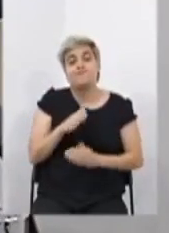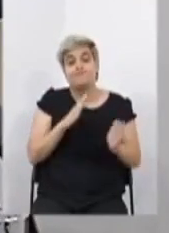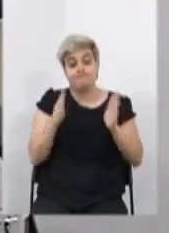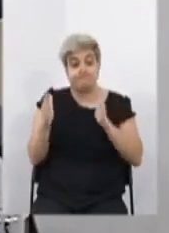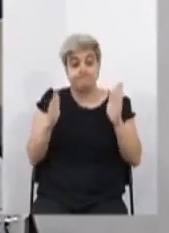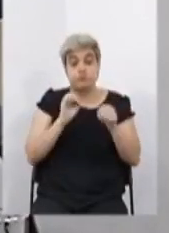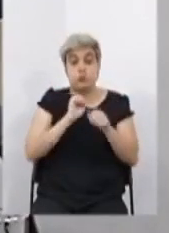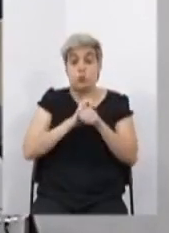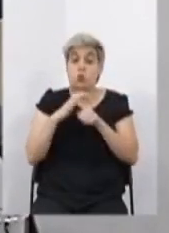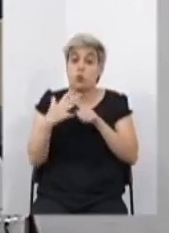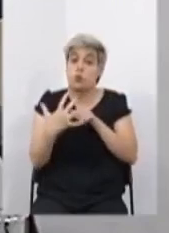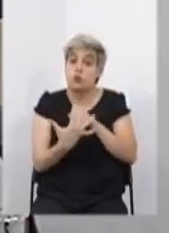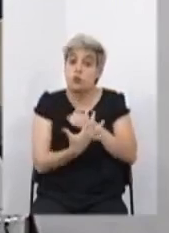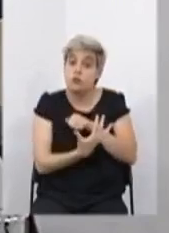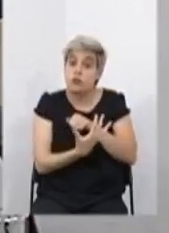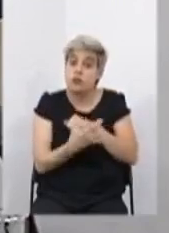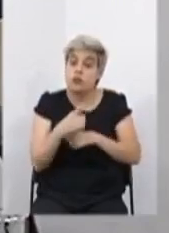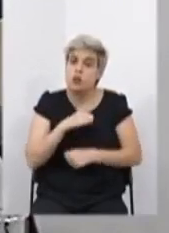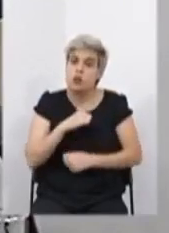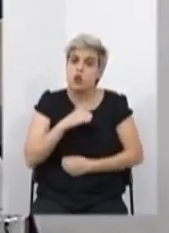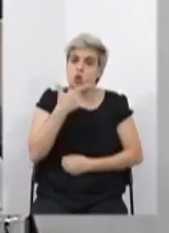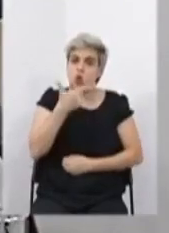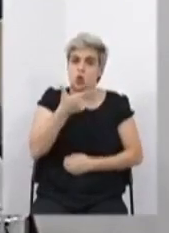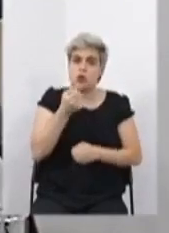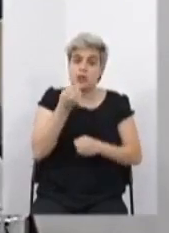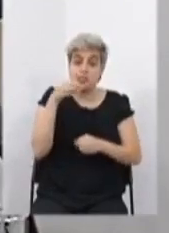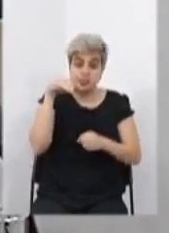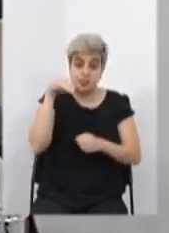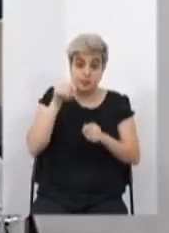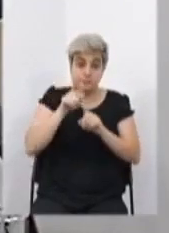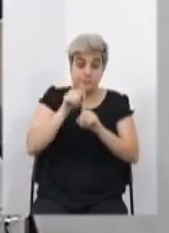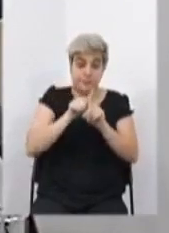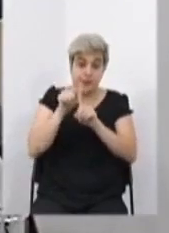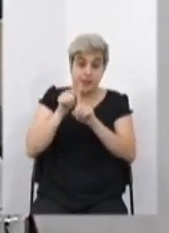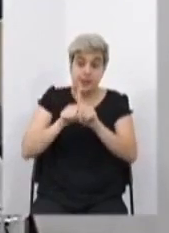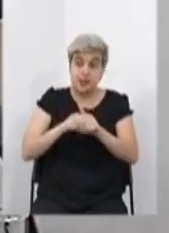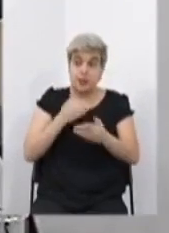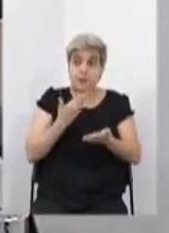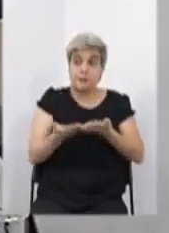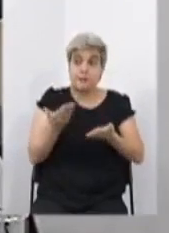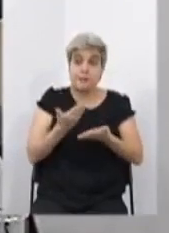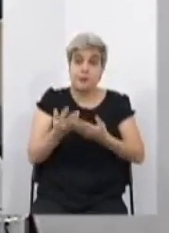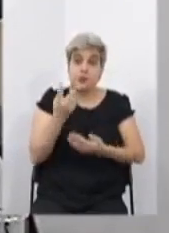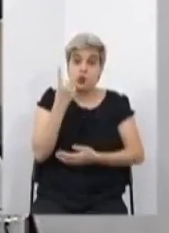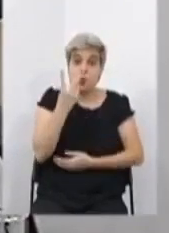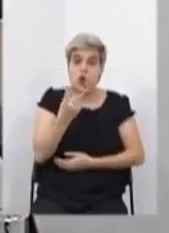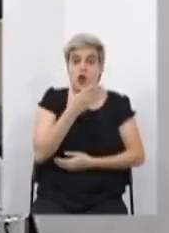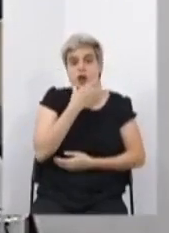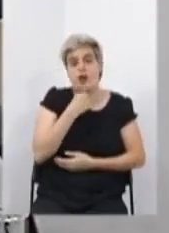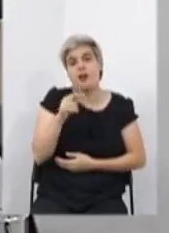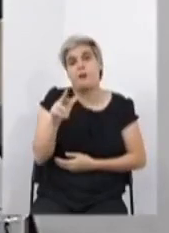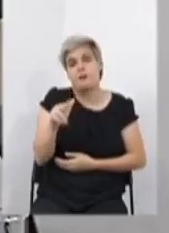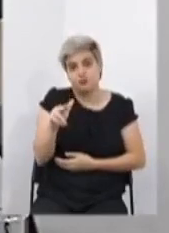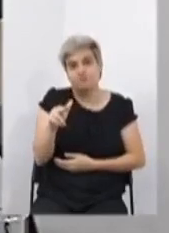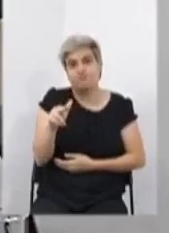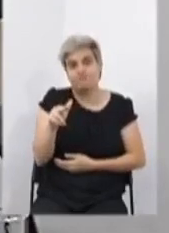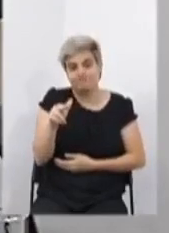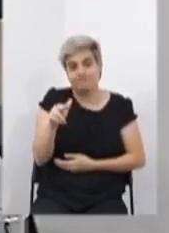em dois meses eu perdi dois irmãos meus, dois. E hoje,